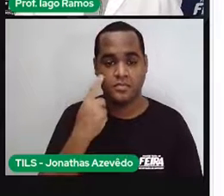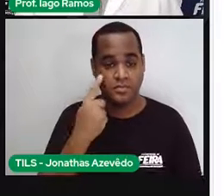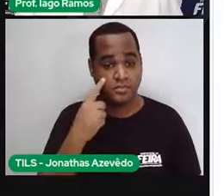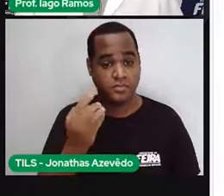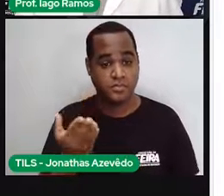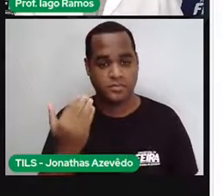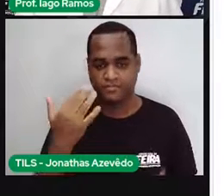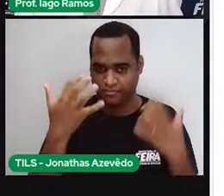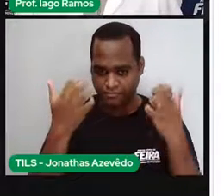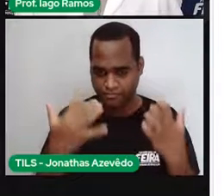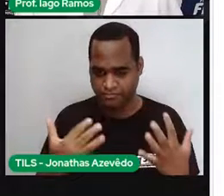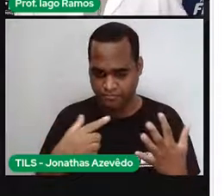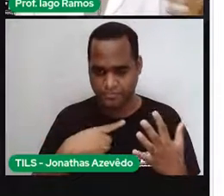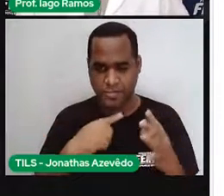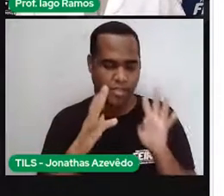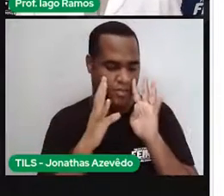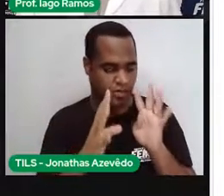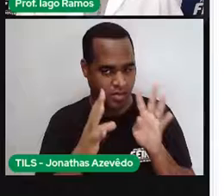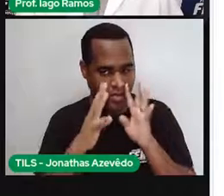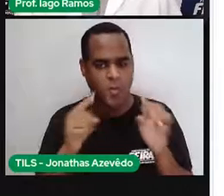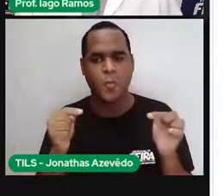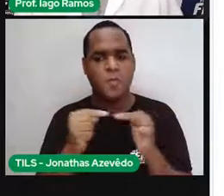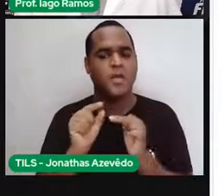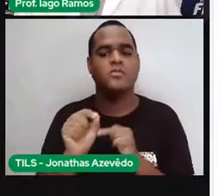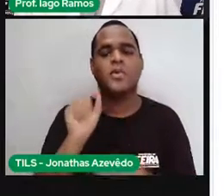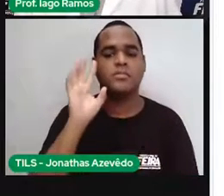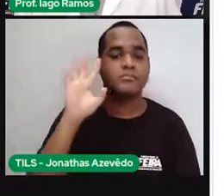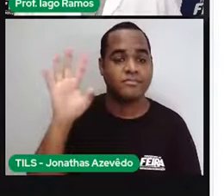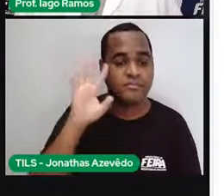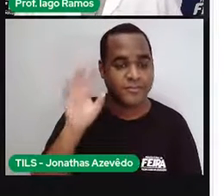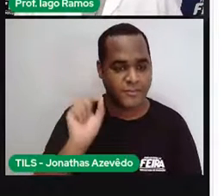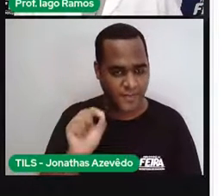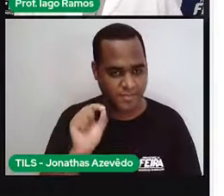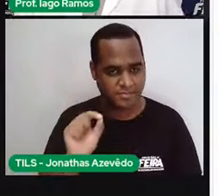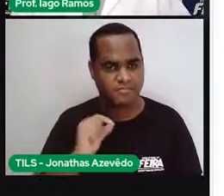atenção, que eu quero que você pense o seguinte, né?